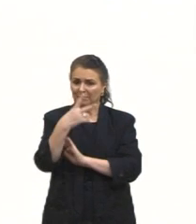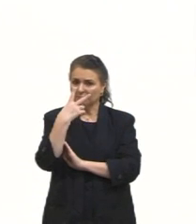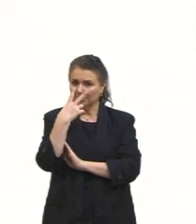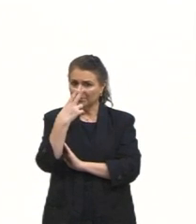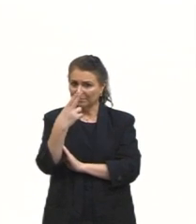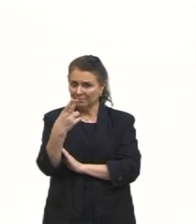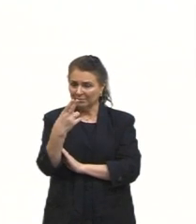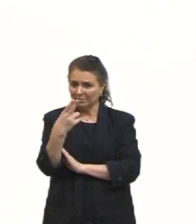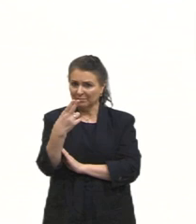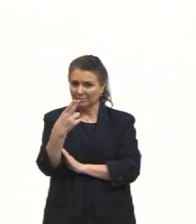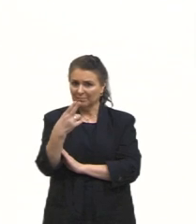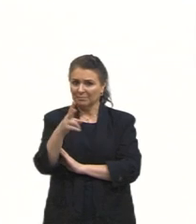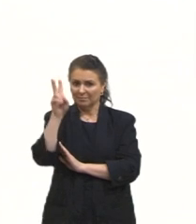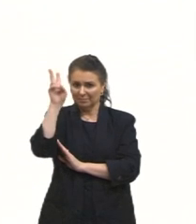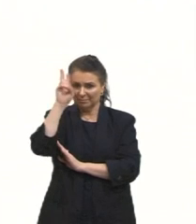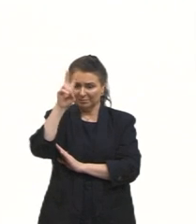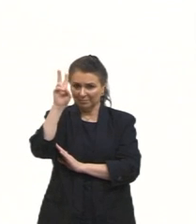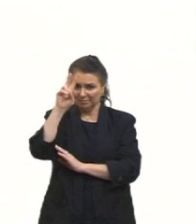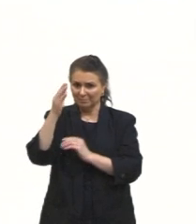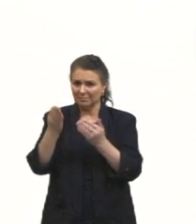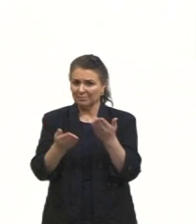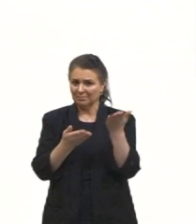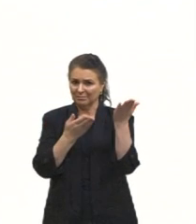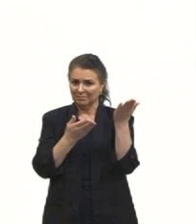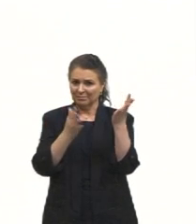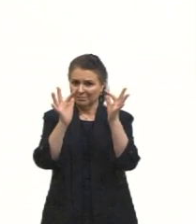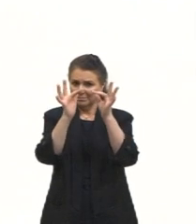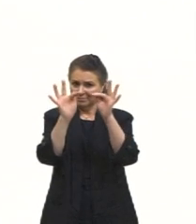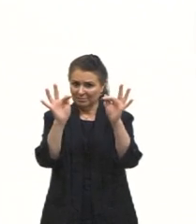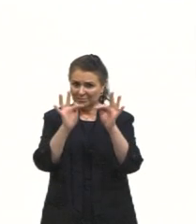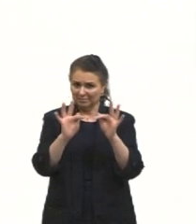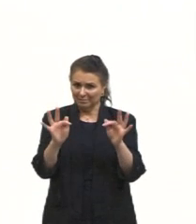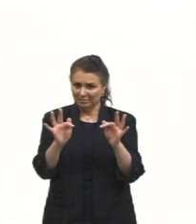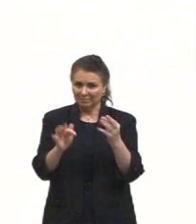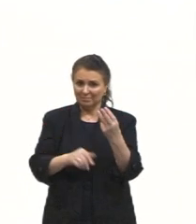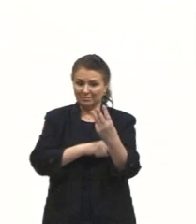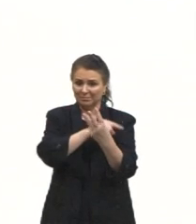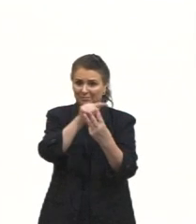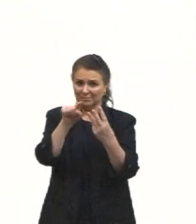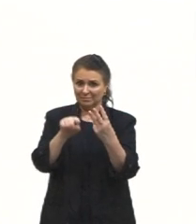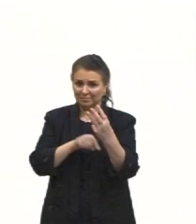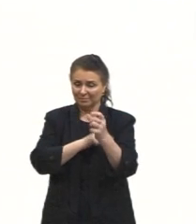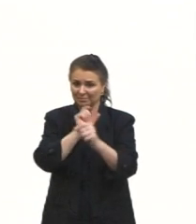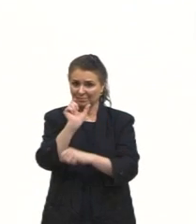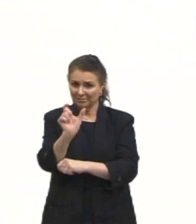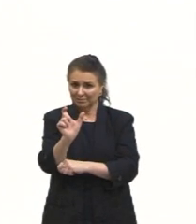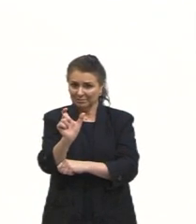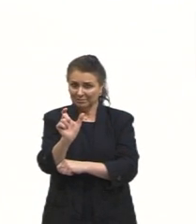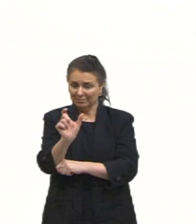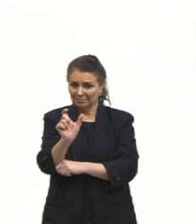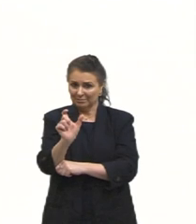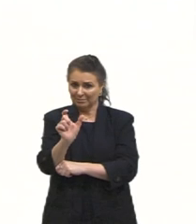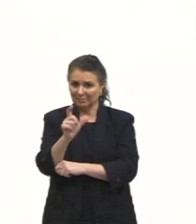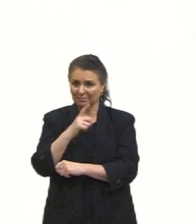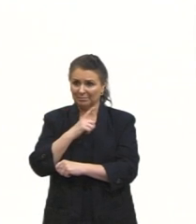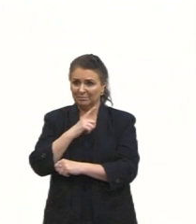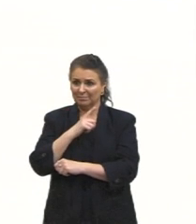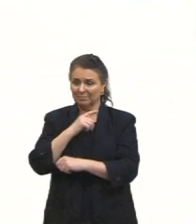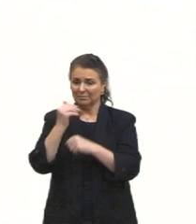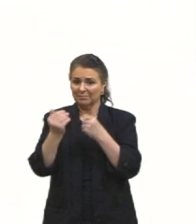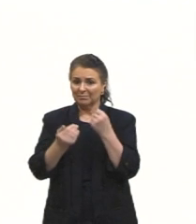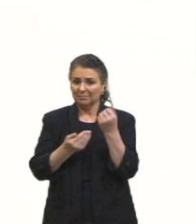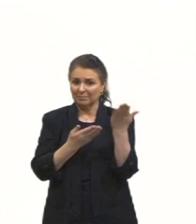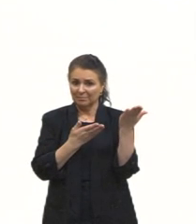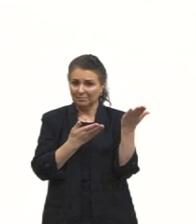odds with. Lembram desse phrasal? De três palavras? três palavras? A presença de at odds with